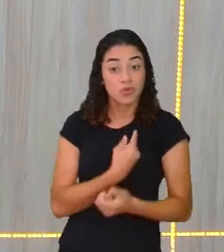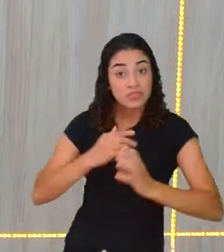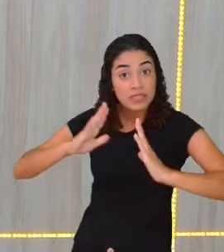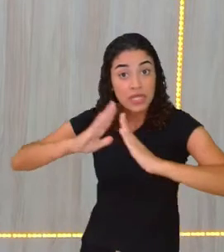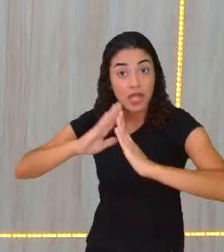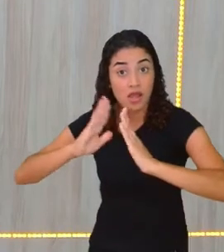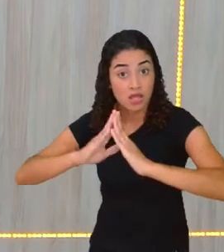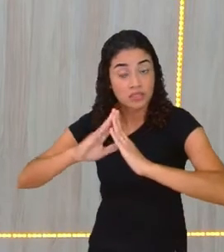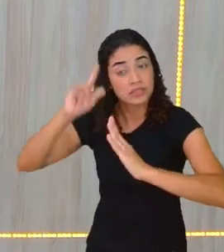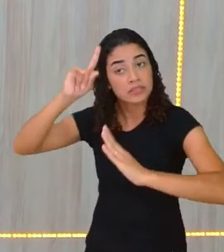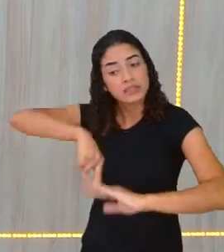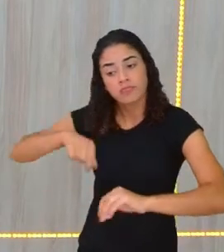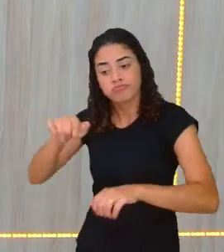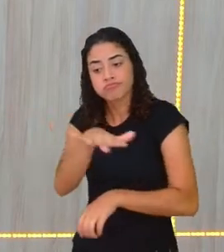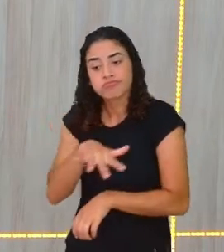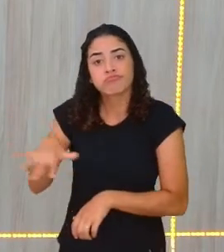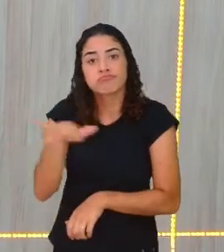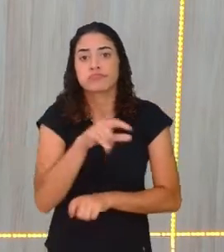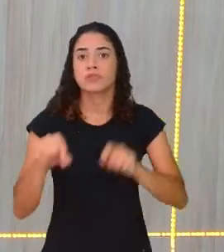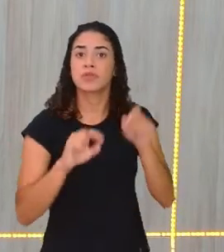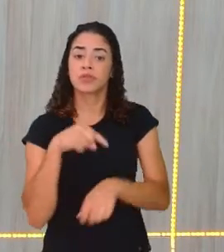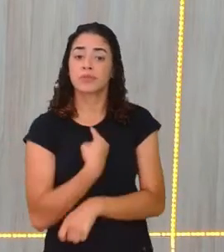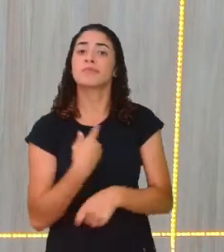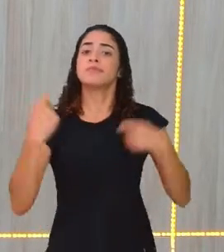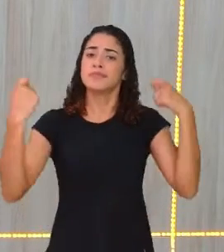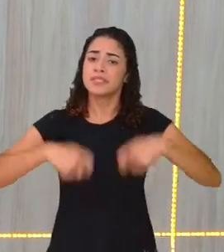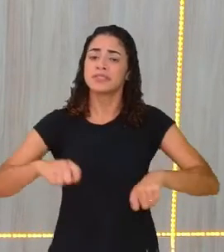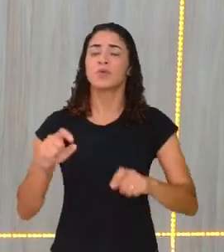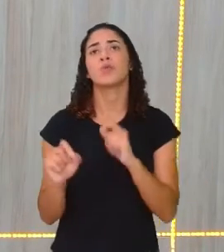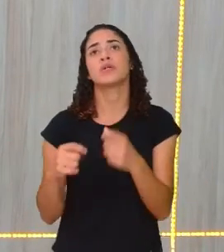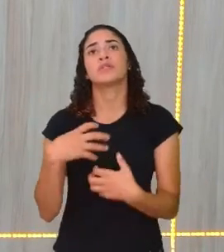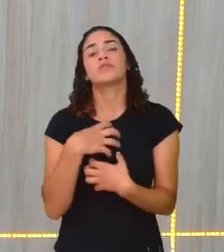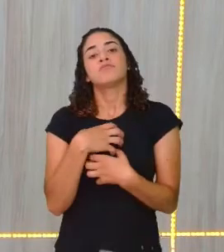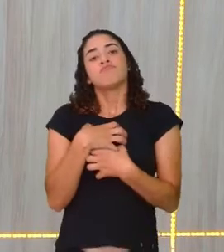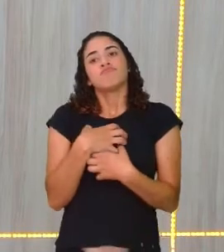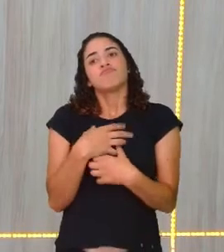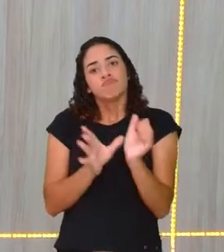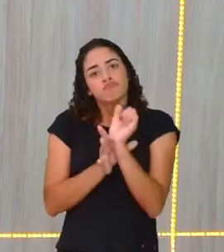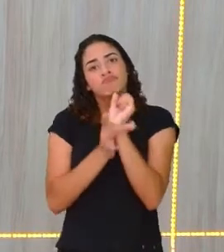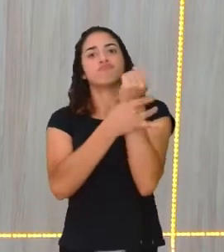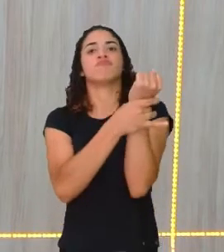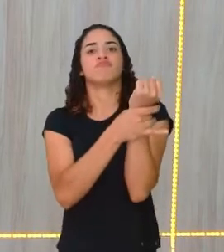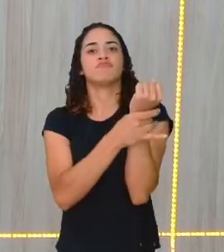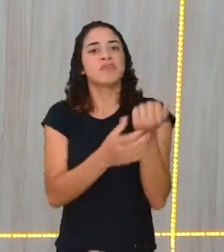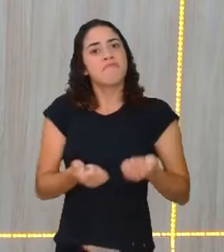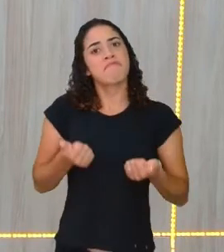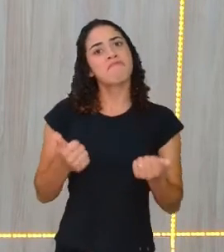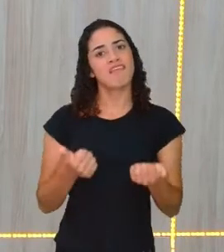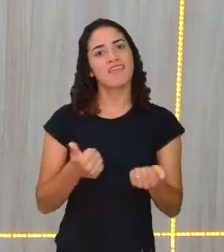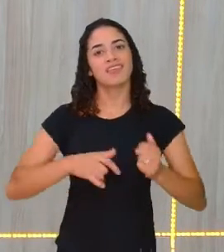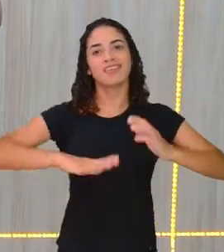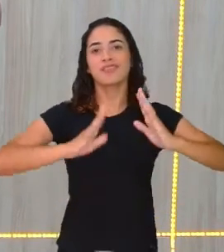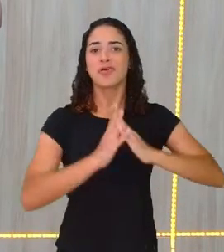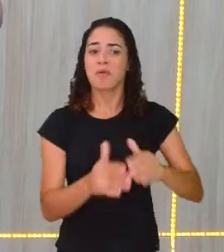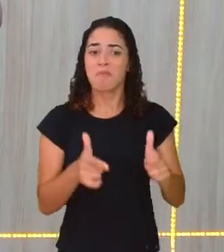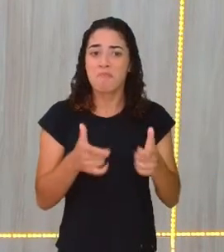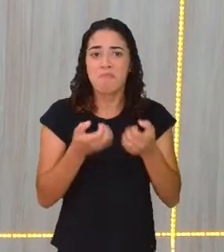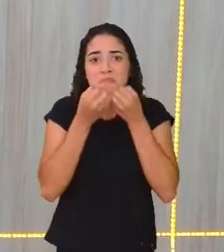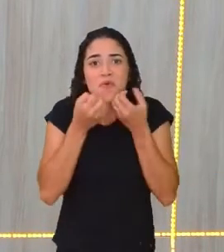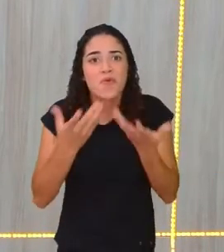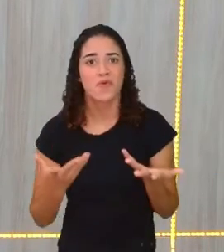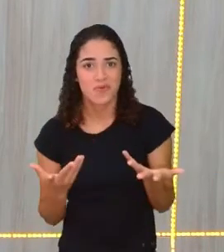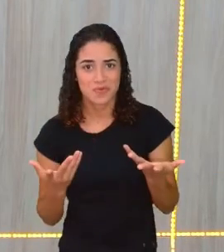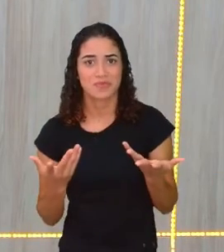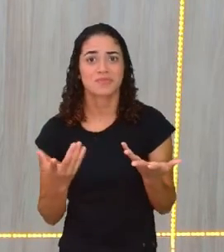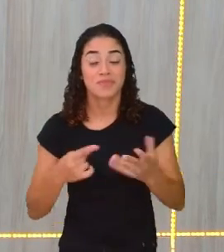nossa casa, é um ambiente onde nós devemos nos sentir seguros. Deve ser o melhor ambiente, não é? A